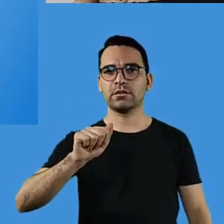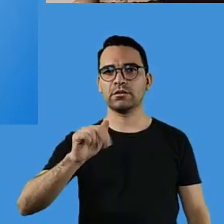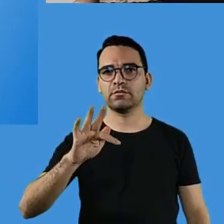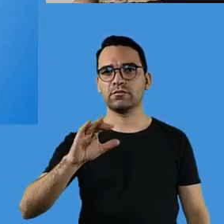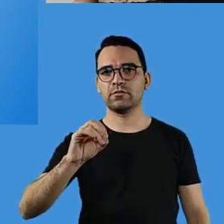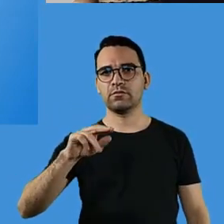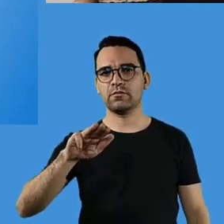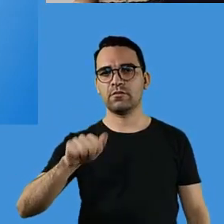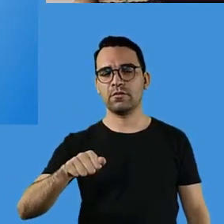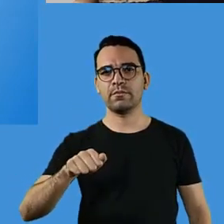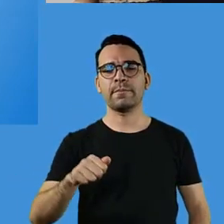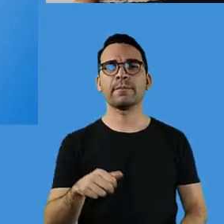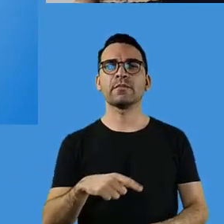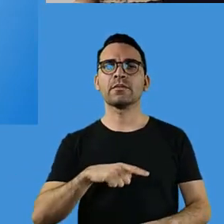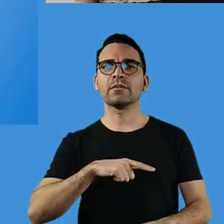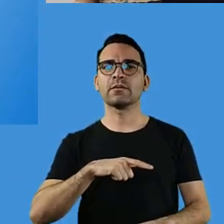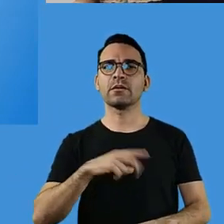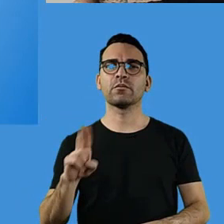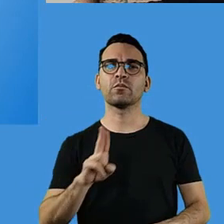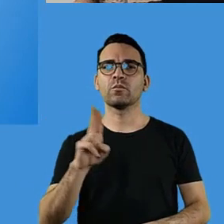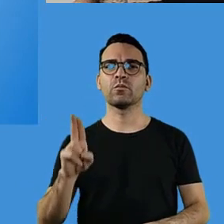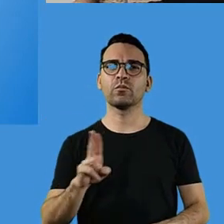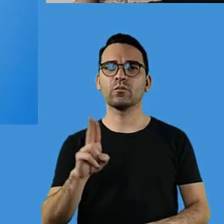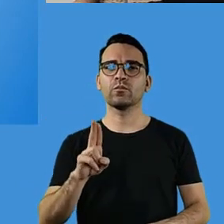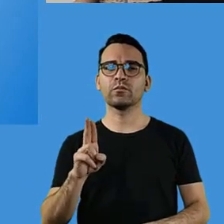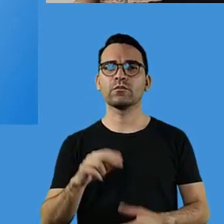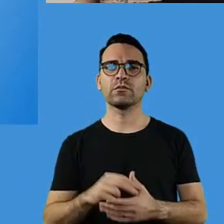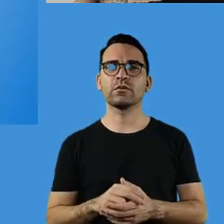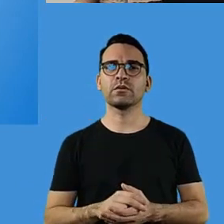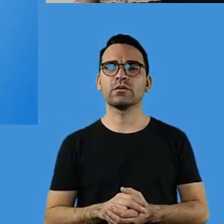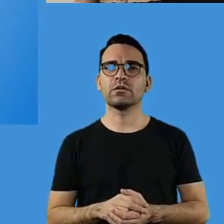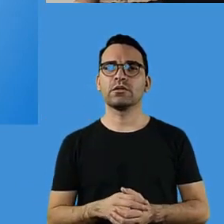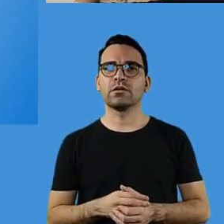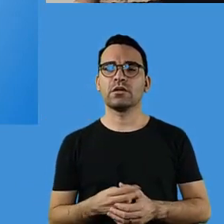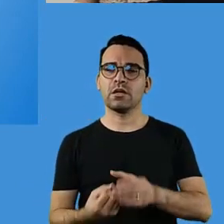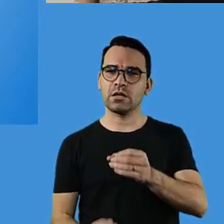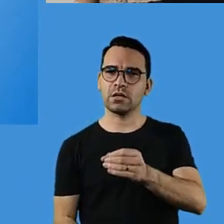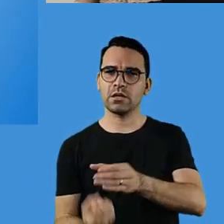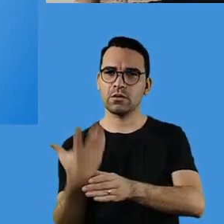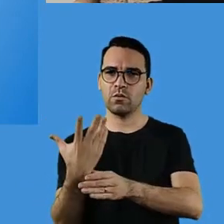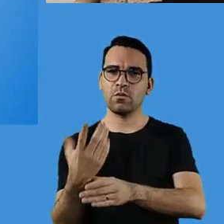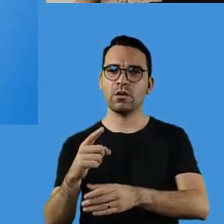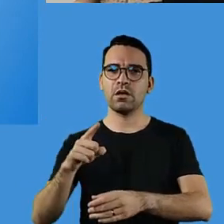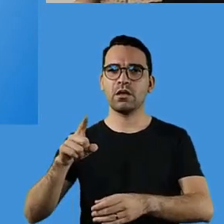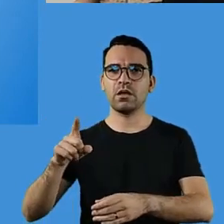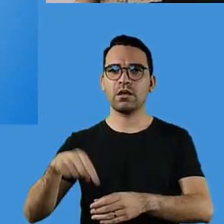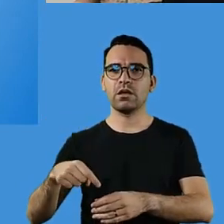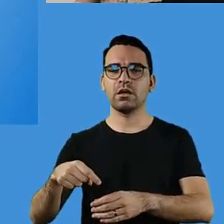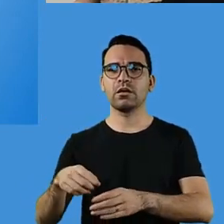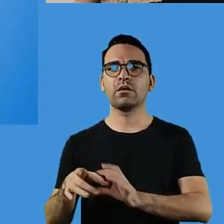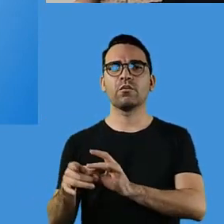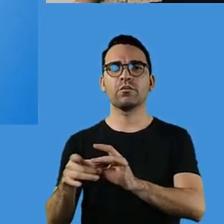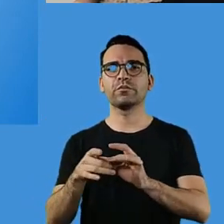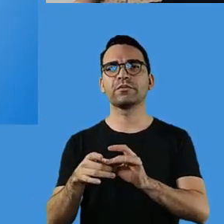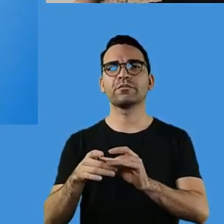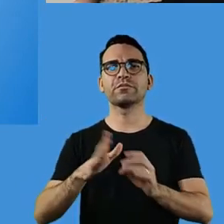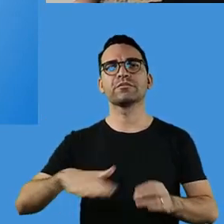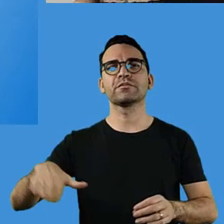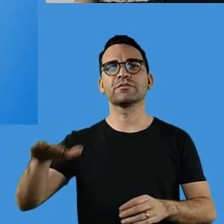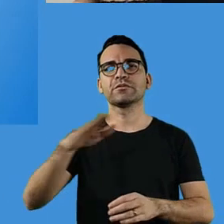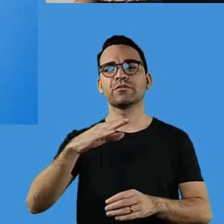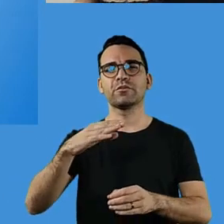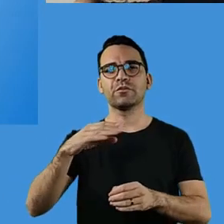pela Undime, pela União Nacional dos Dirigentes Municipais de Educação,